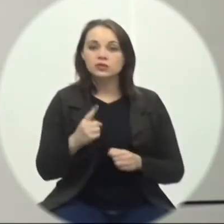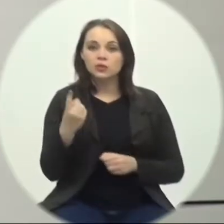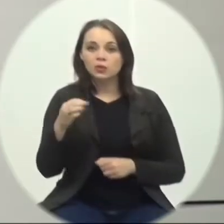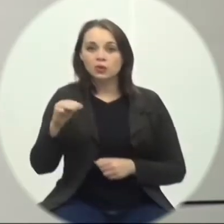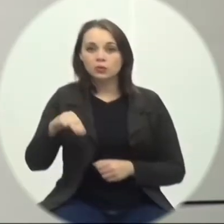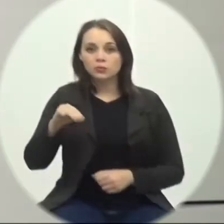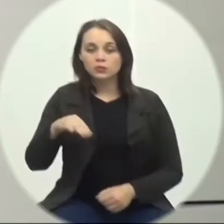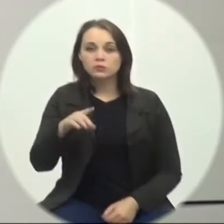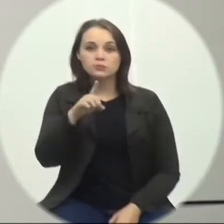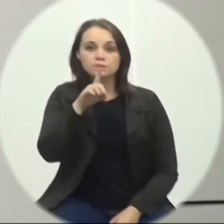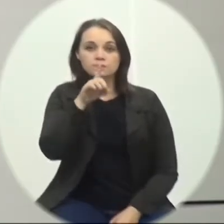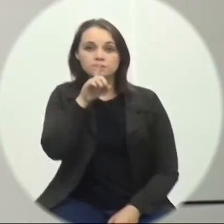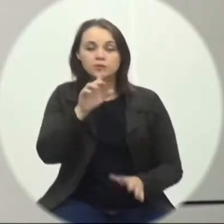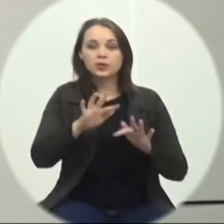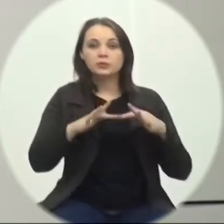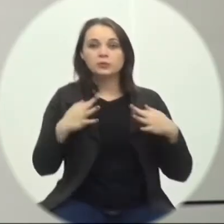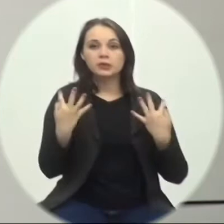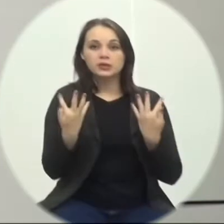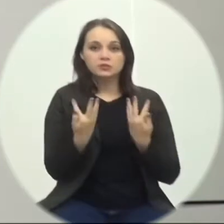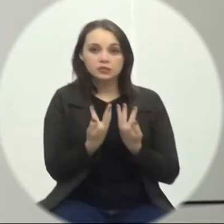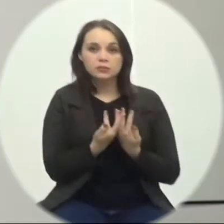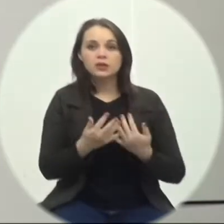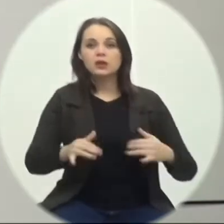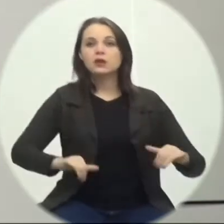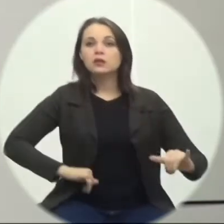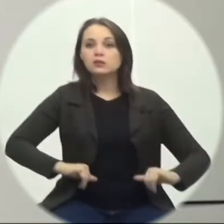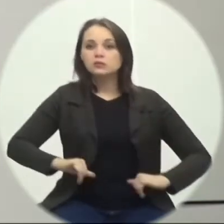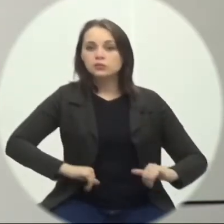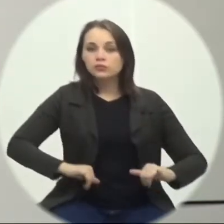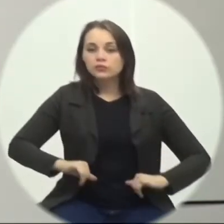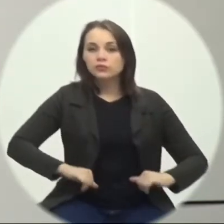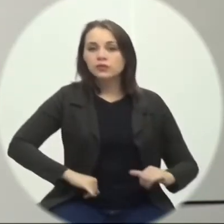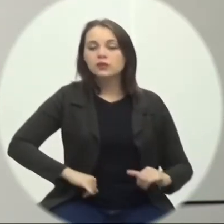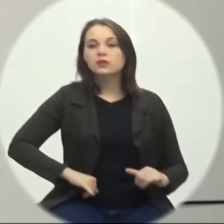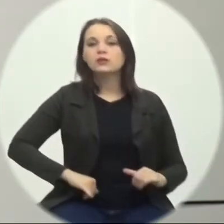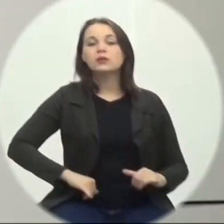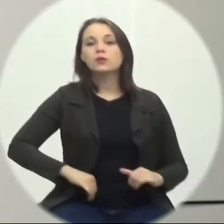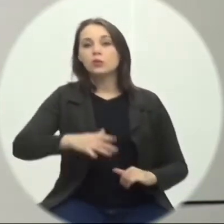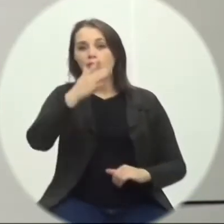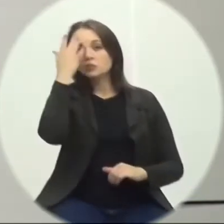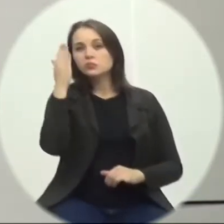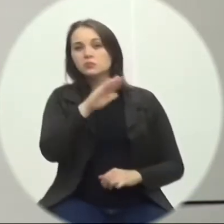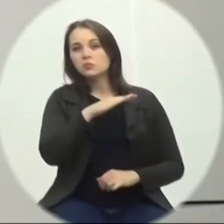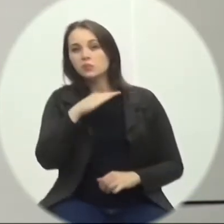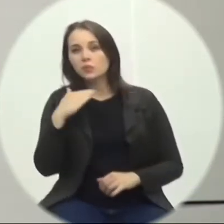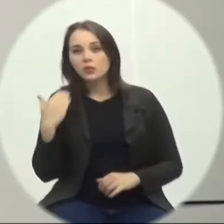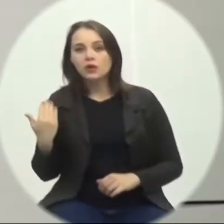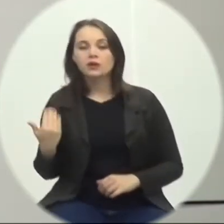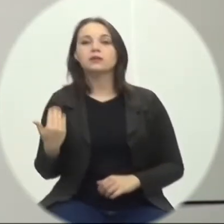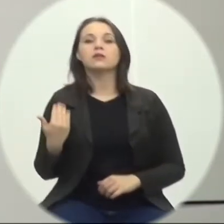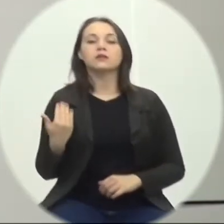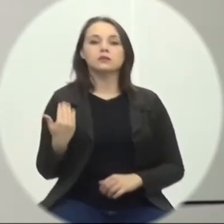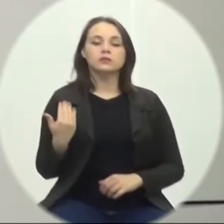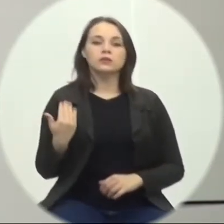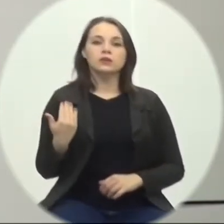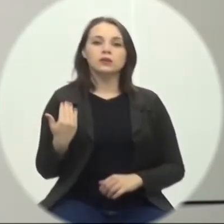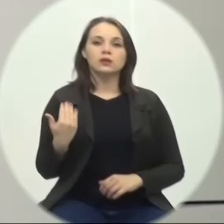pelas famílias que sofreram as perdas irreparáveis neste